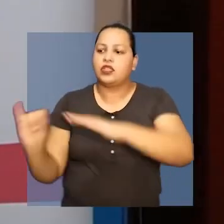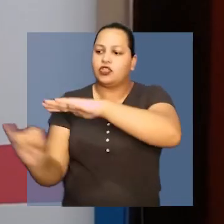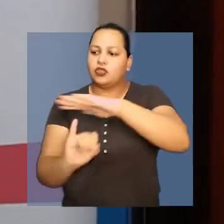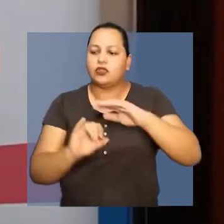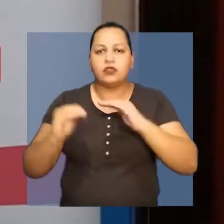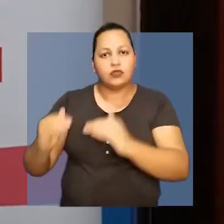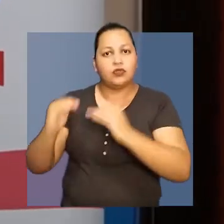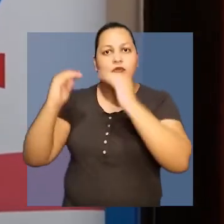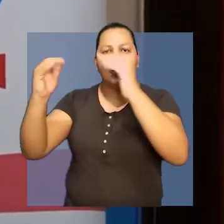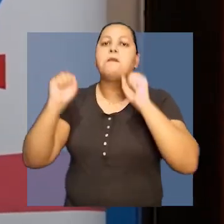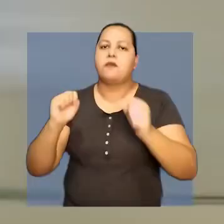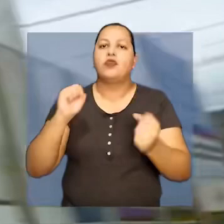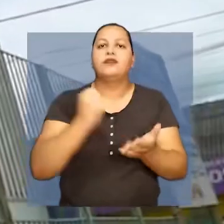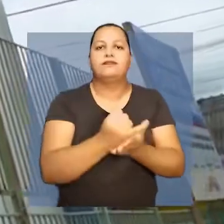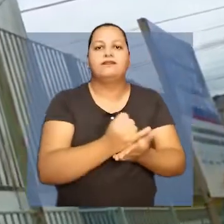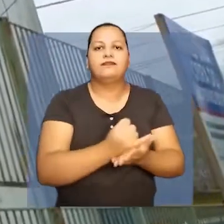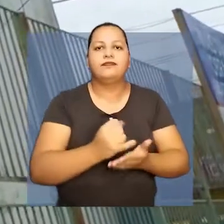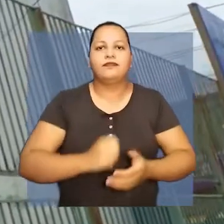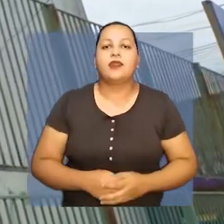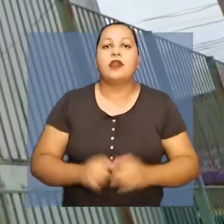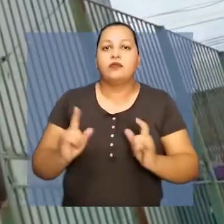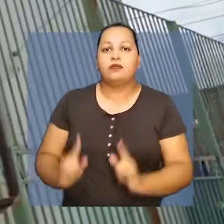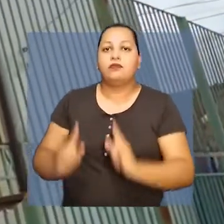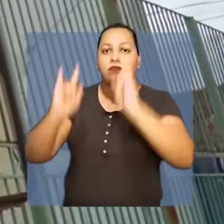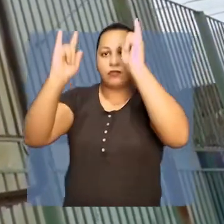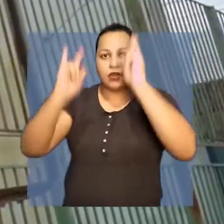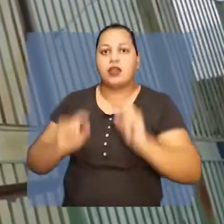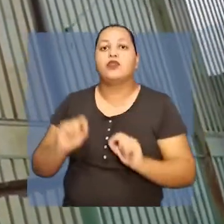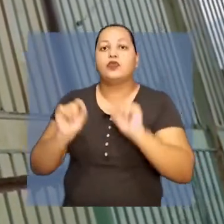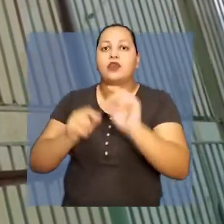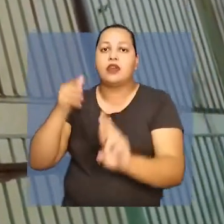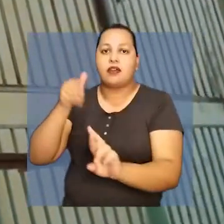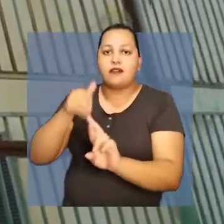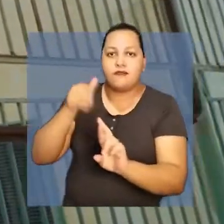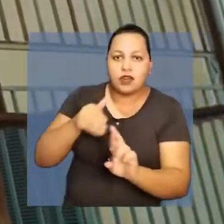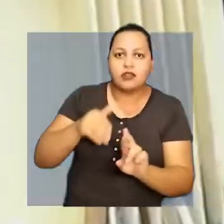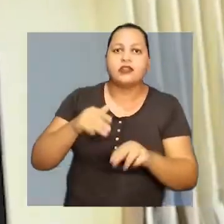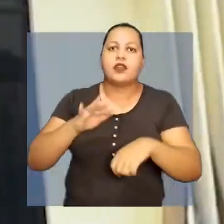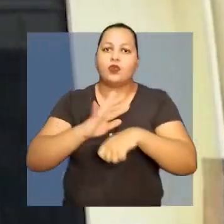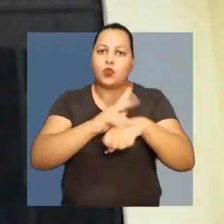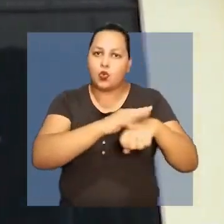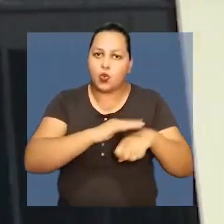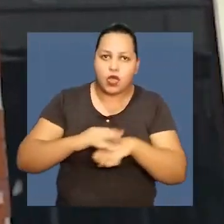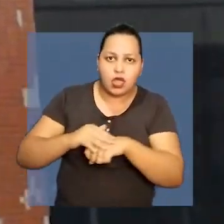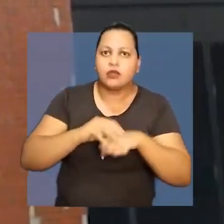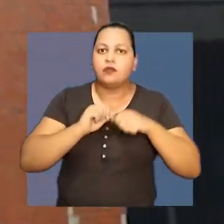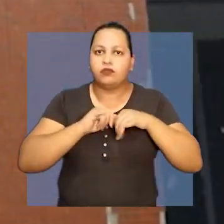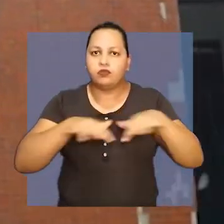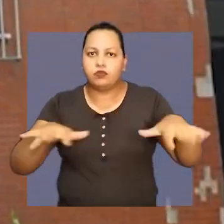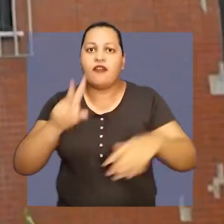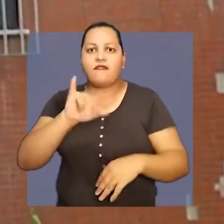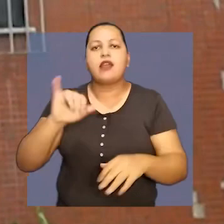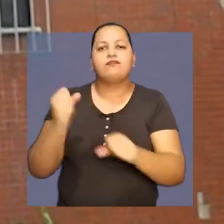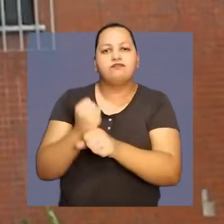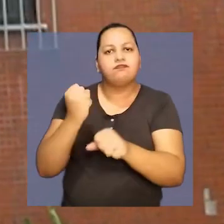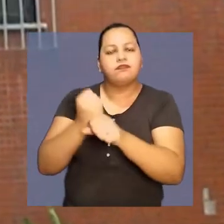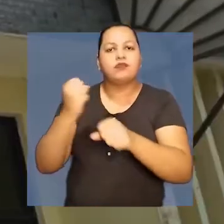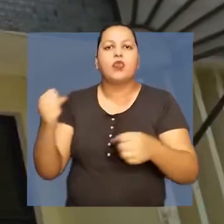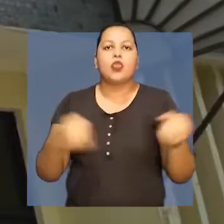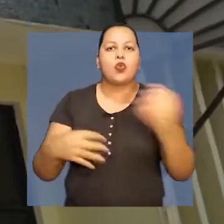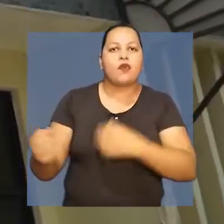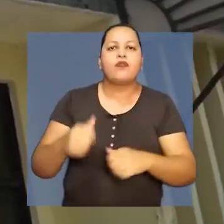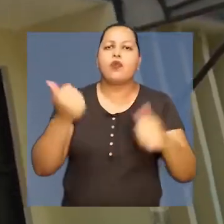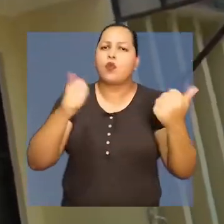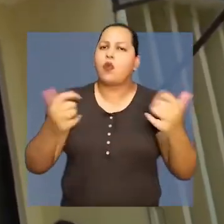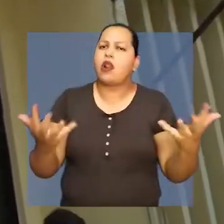superior poderão se habilitar. O prédio da unidade de referência especializada em doenças infecciosas vai ser reconstruído para dar mais